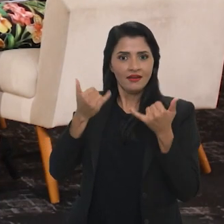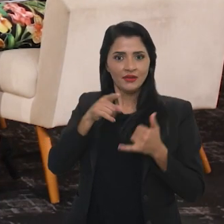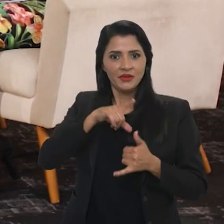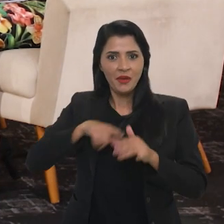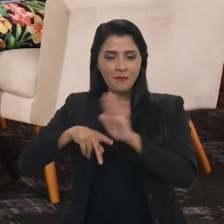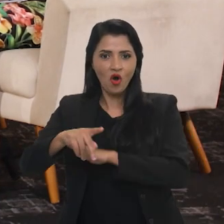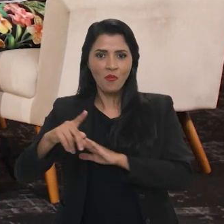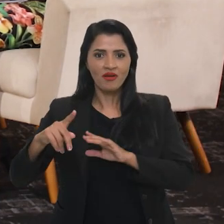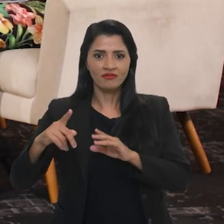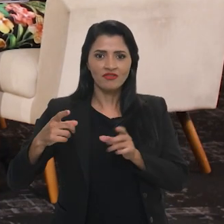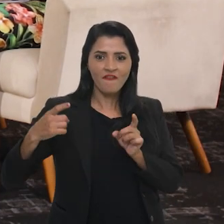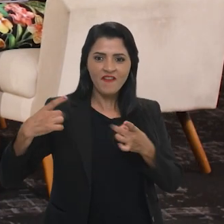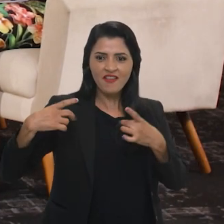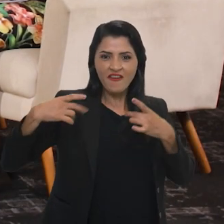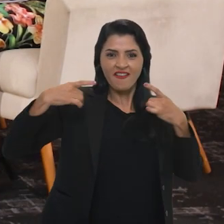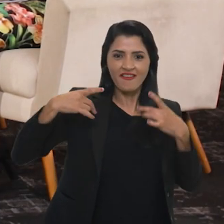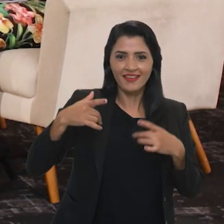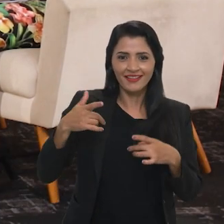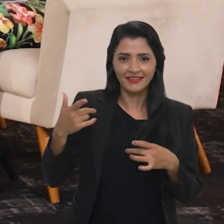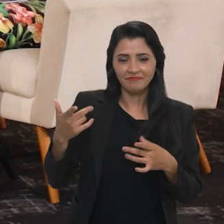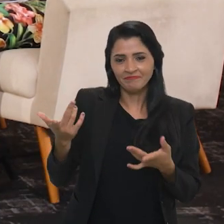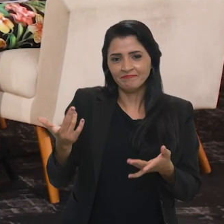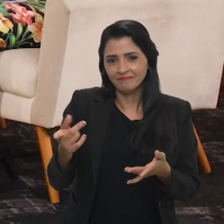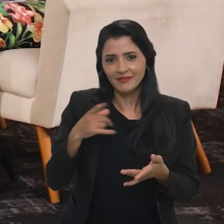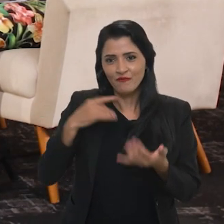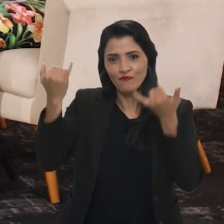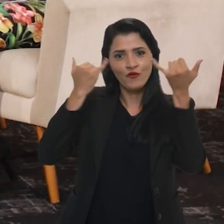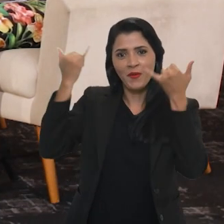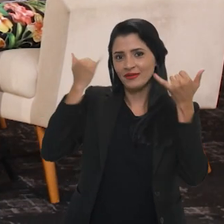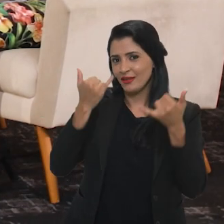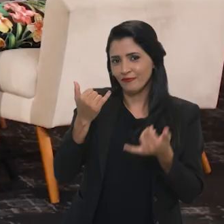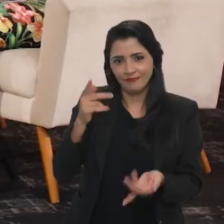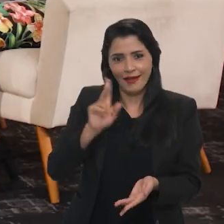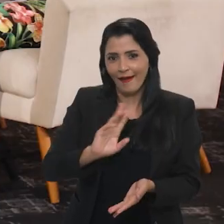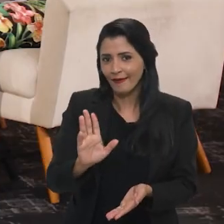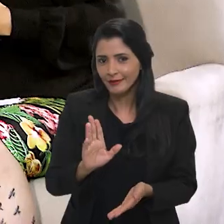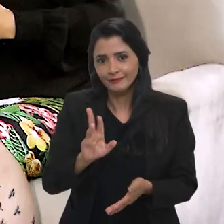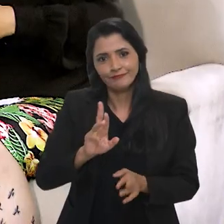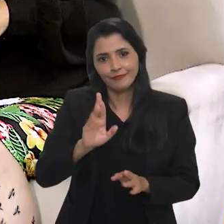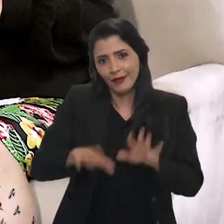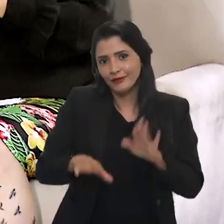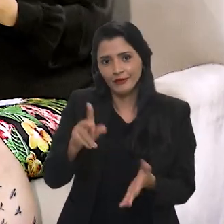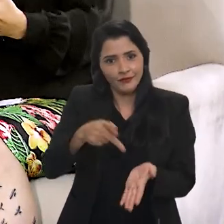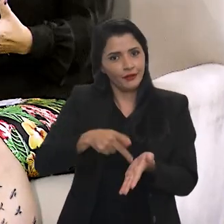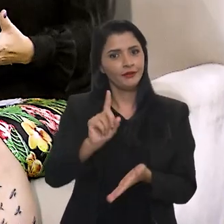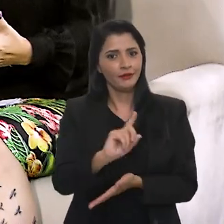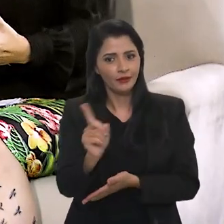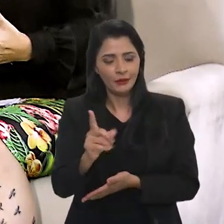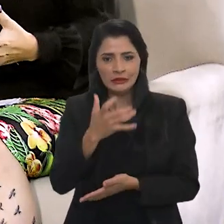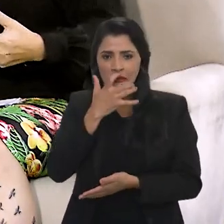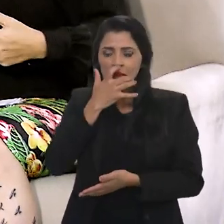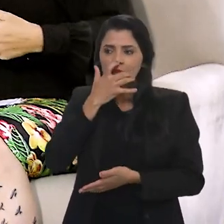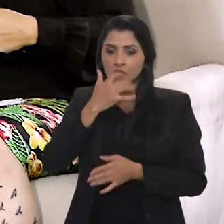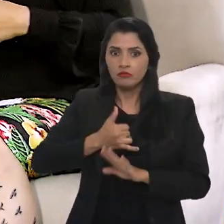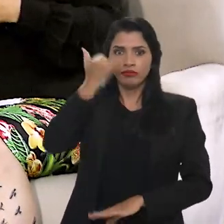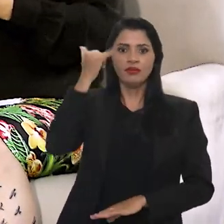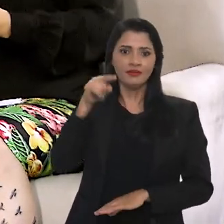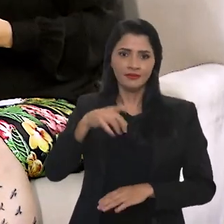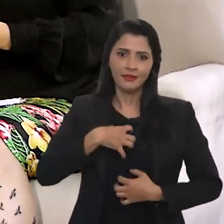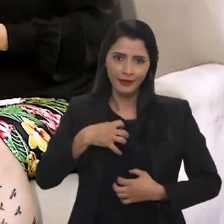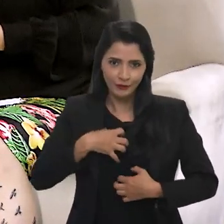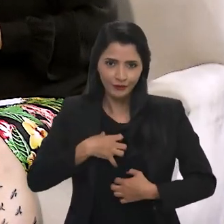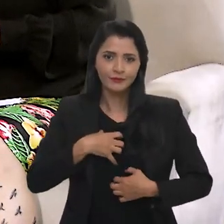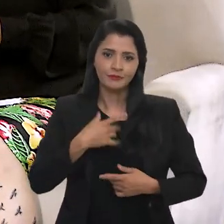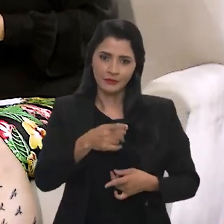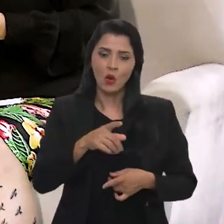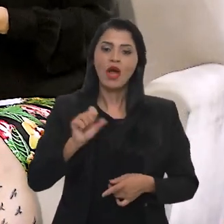informações do comércio, por exemplo, informações que não são verdadeiras, ou ele se sente lesado de alguma forma. A